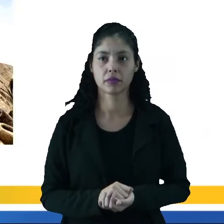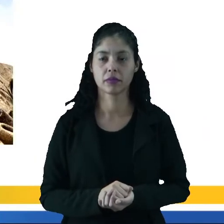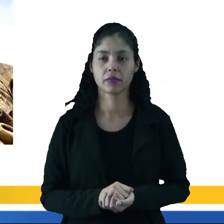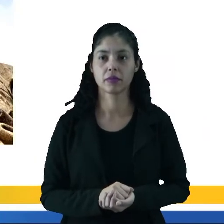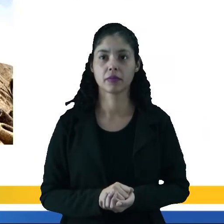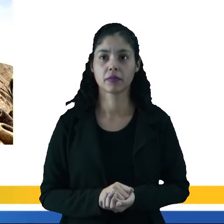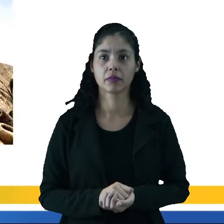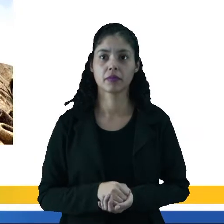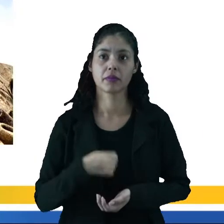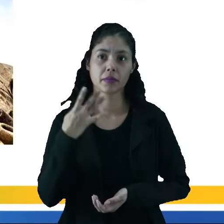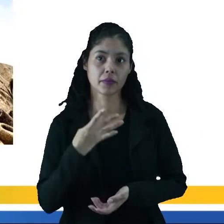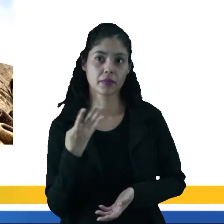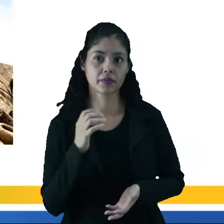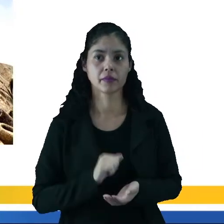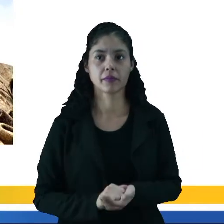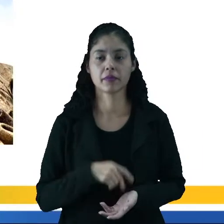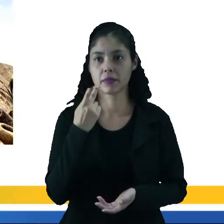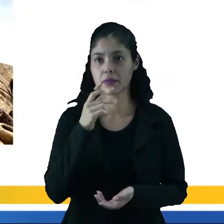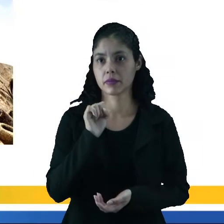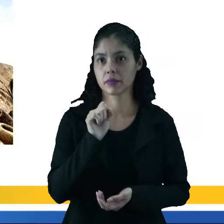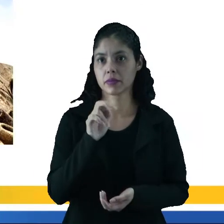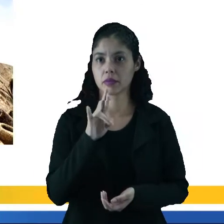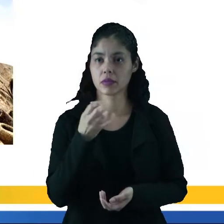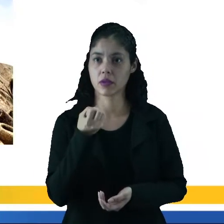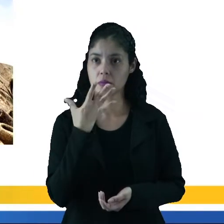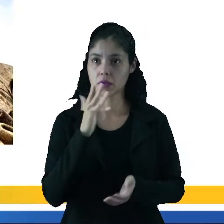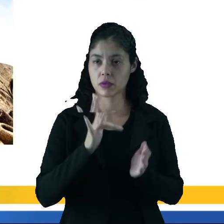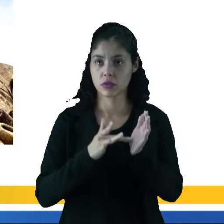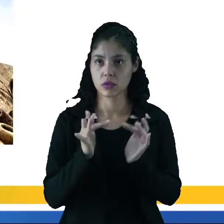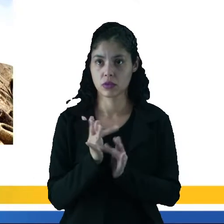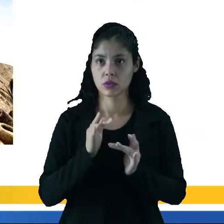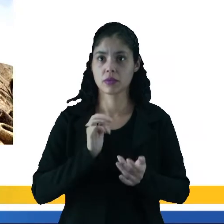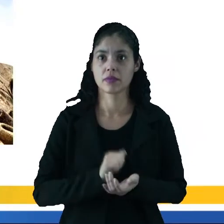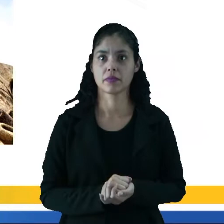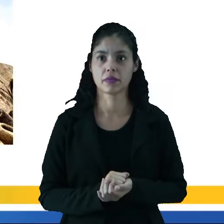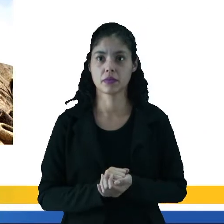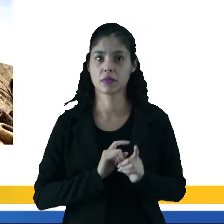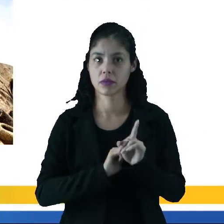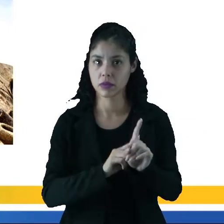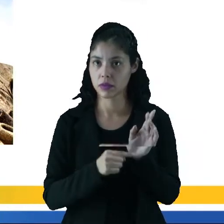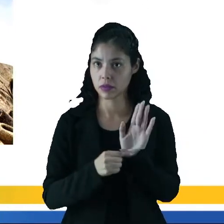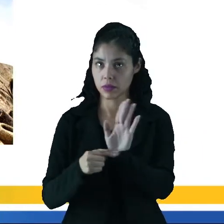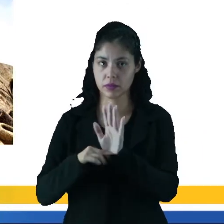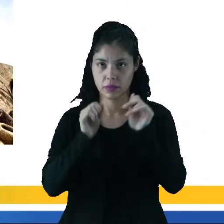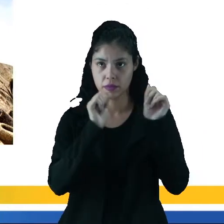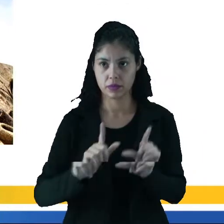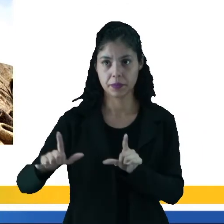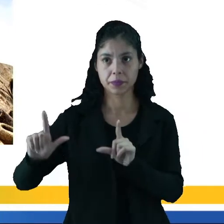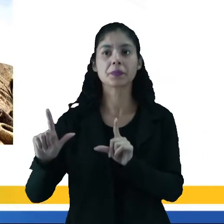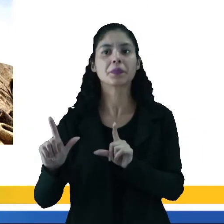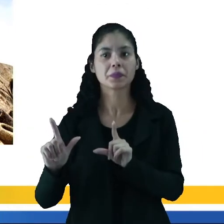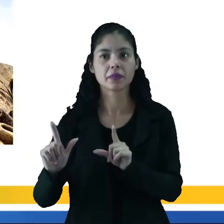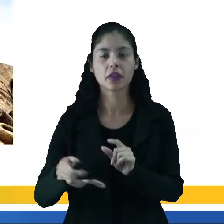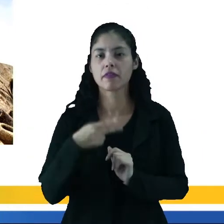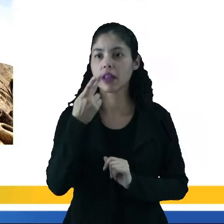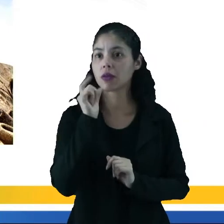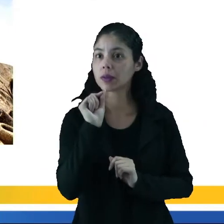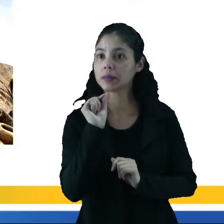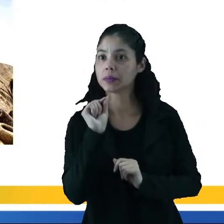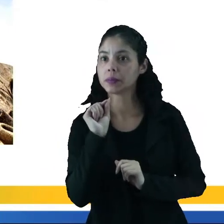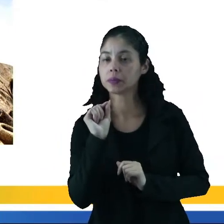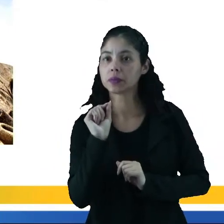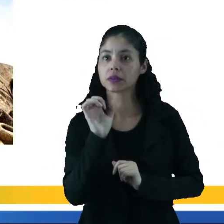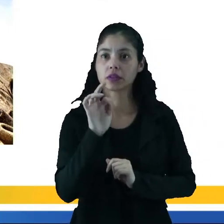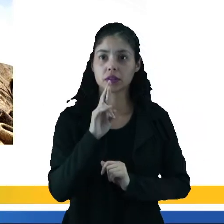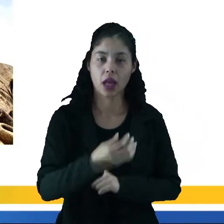Nessa quarta questão, ele fala daquele santuário de Bom Jesus de Matosinho, que eu mostrei ainda há pouco no slide. E ele vai dizer que esse